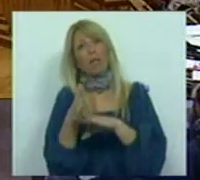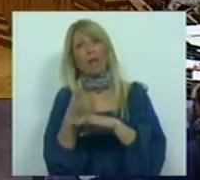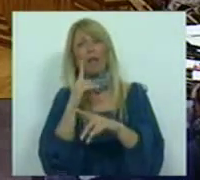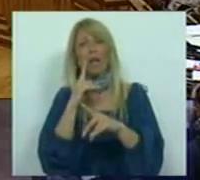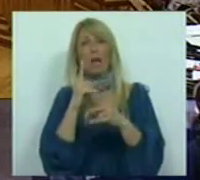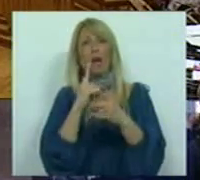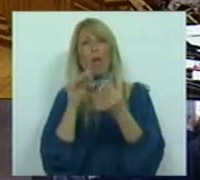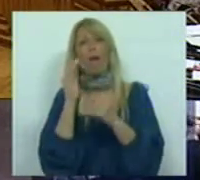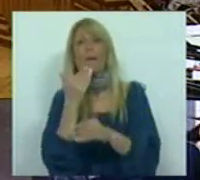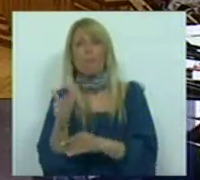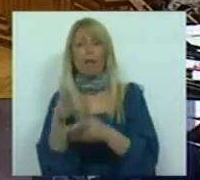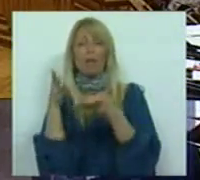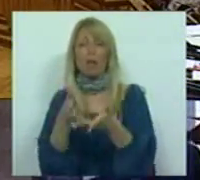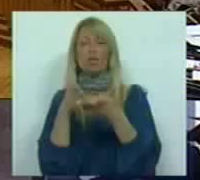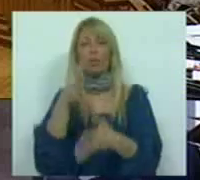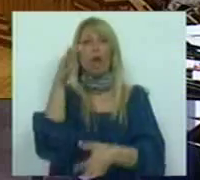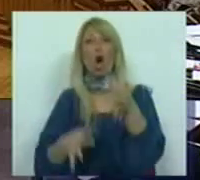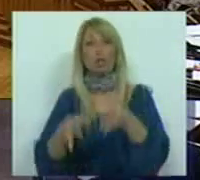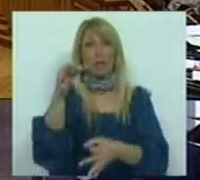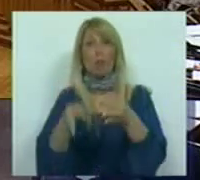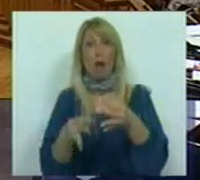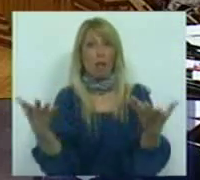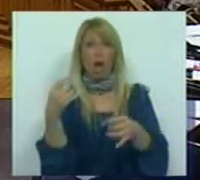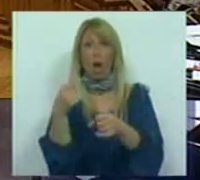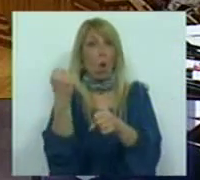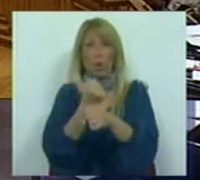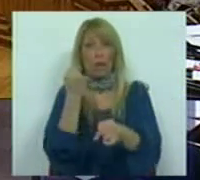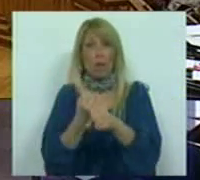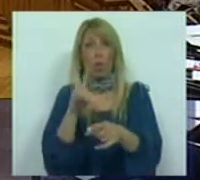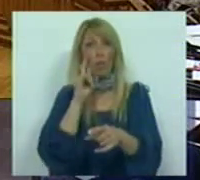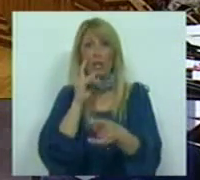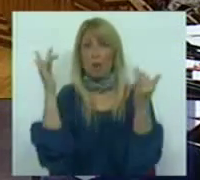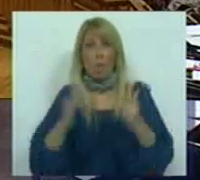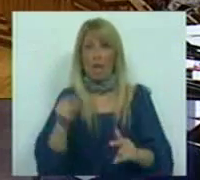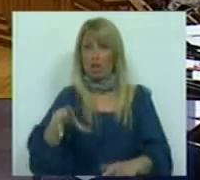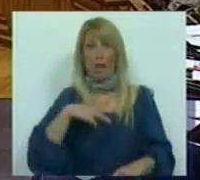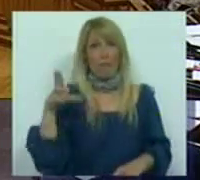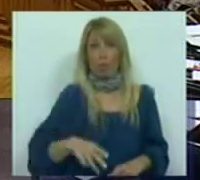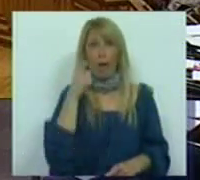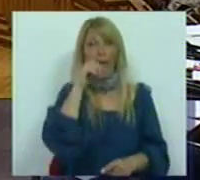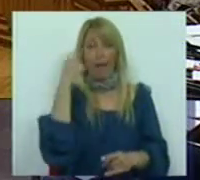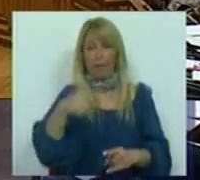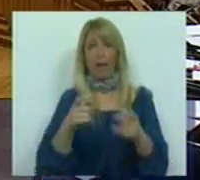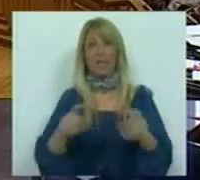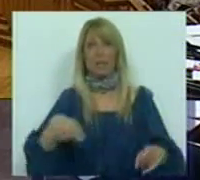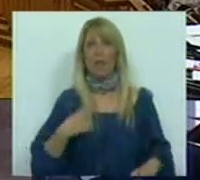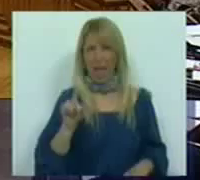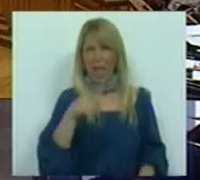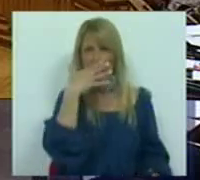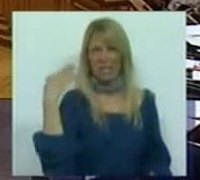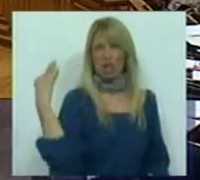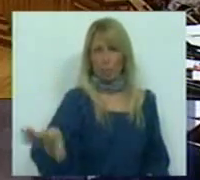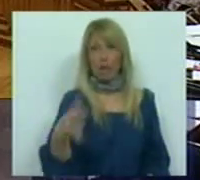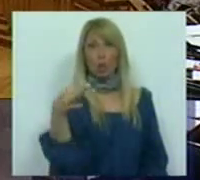mais desprotegido que há na sociedade portuguesa, que é o trabalhador a recibo verde. É a esse isolamento, é a esse desprezo que o Partido Socialista quer deixar os